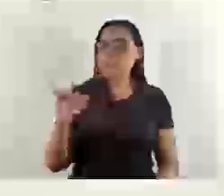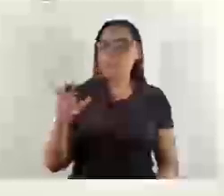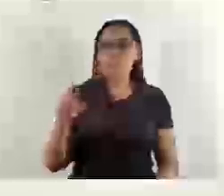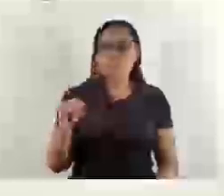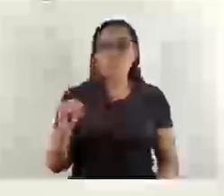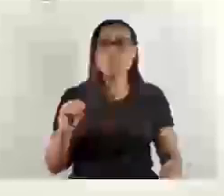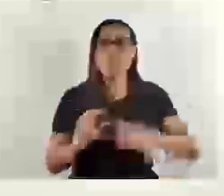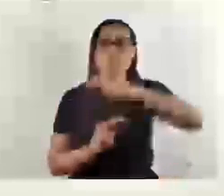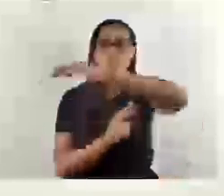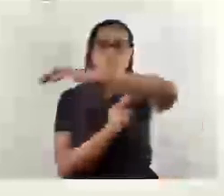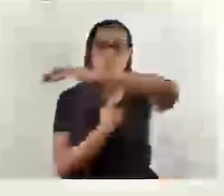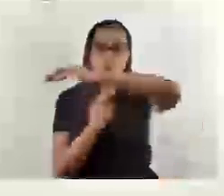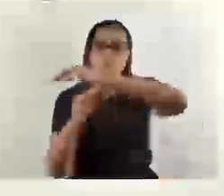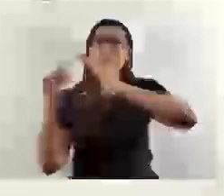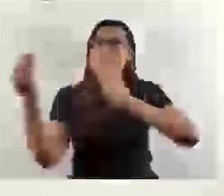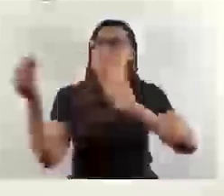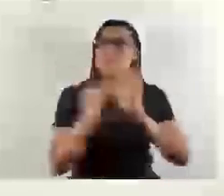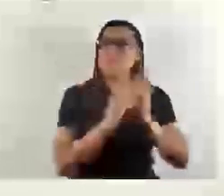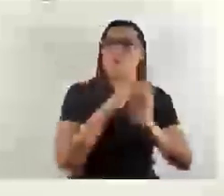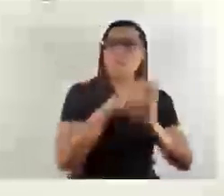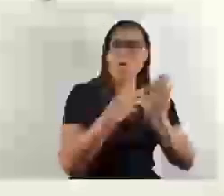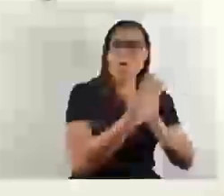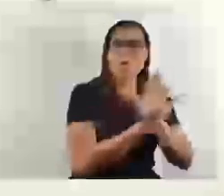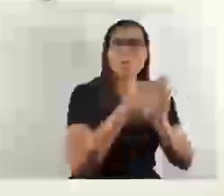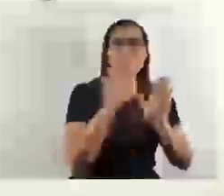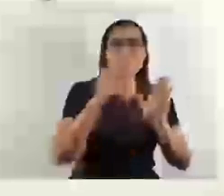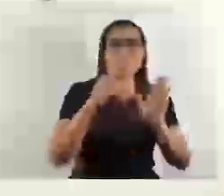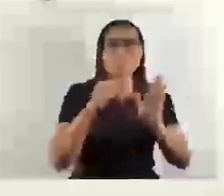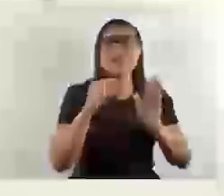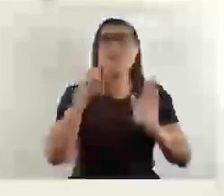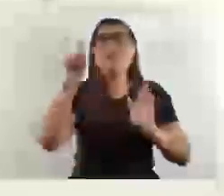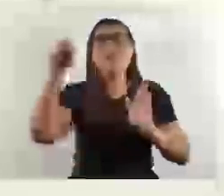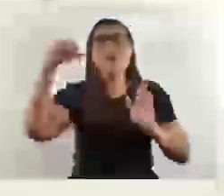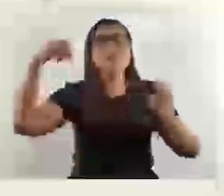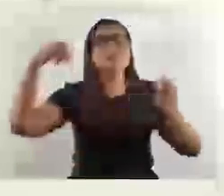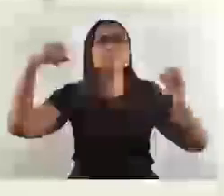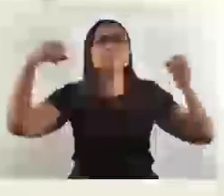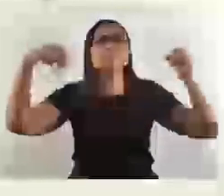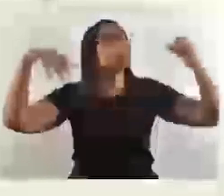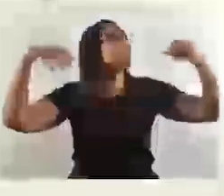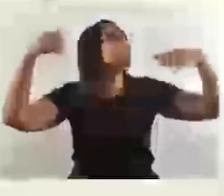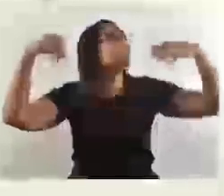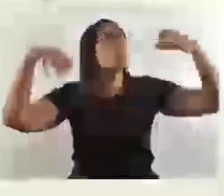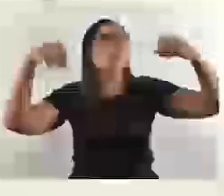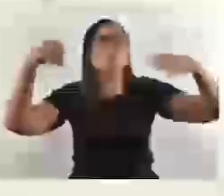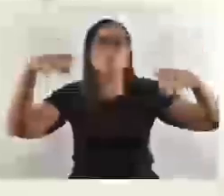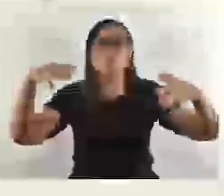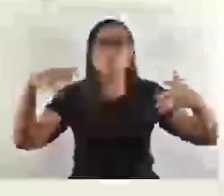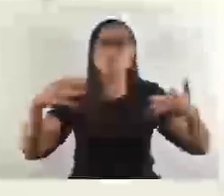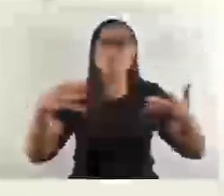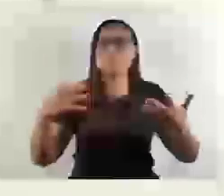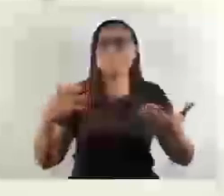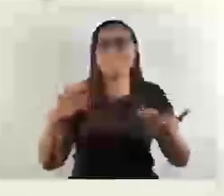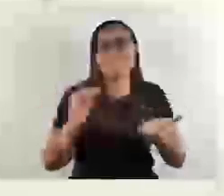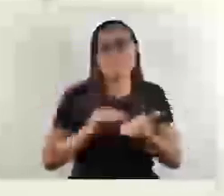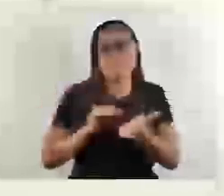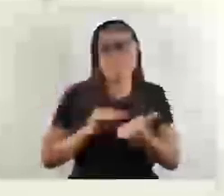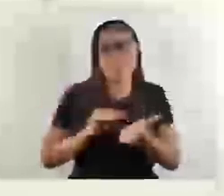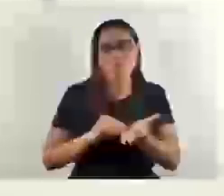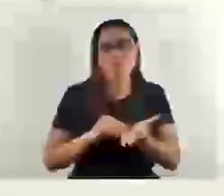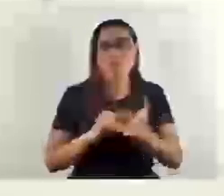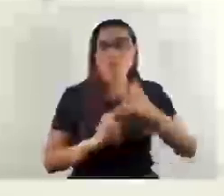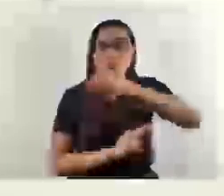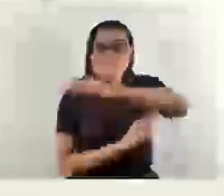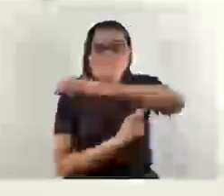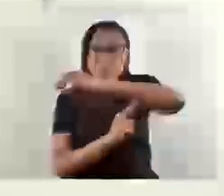cronograma, porque realmente a sinalização ali já era grandiosa, se fosse colocada a sinalização, que é a ponte muito perigosa